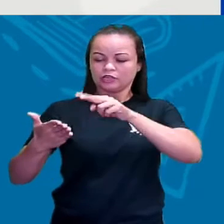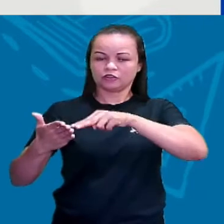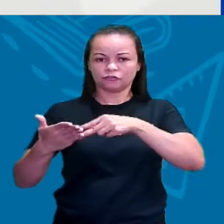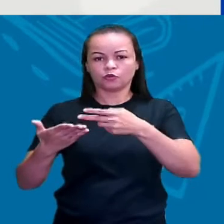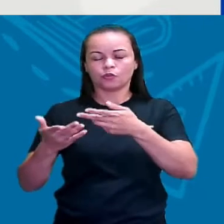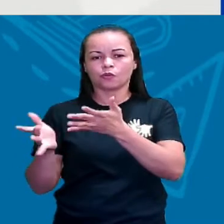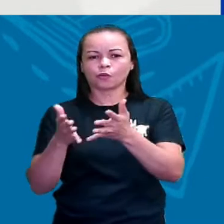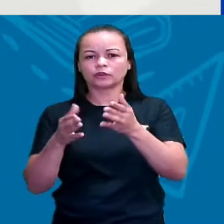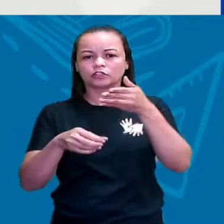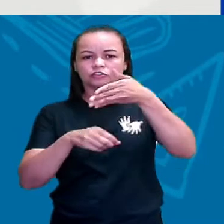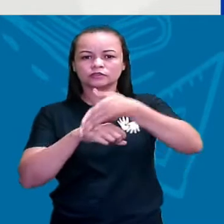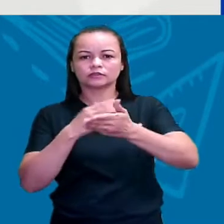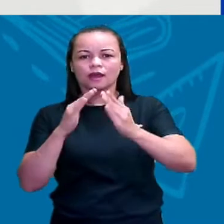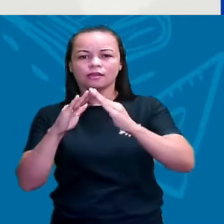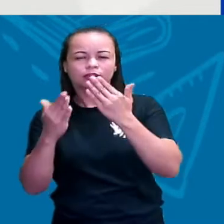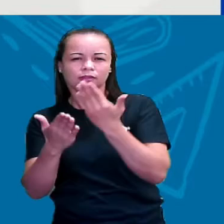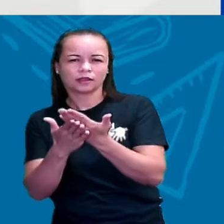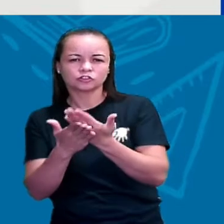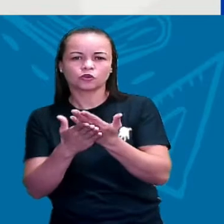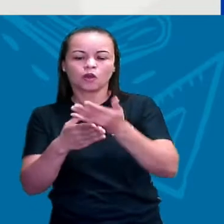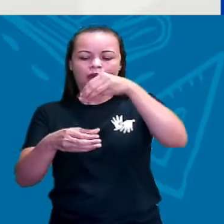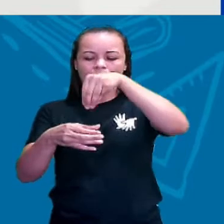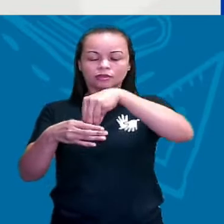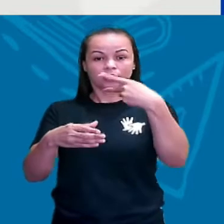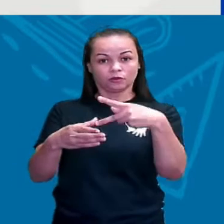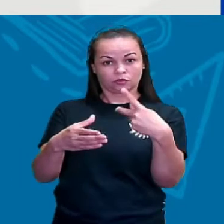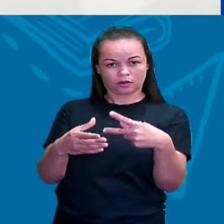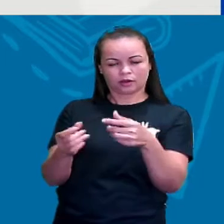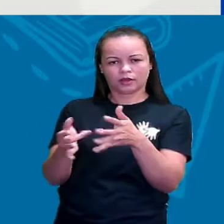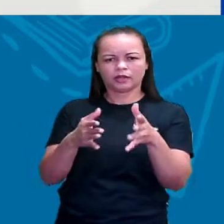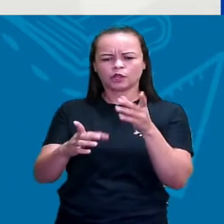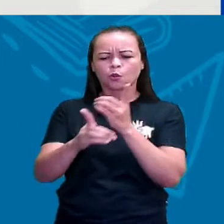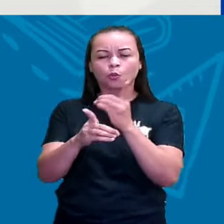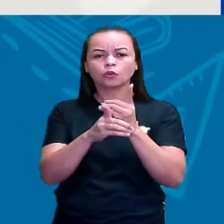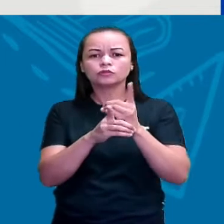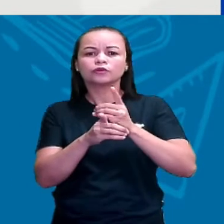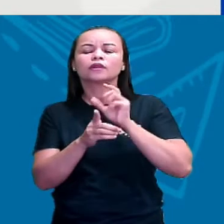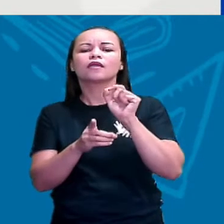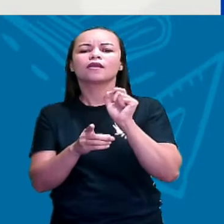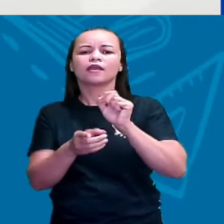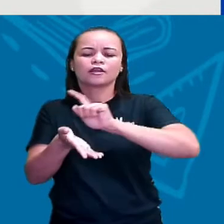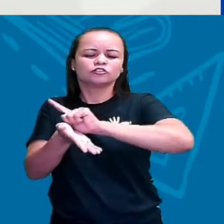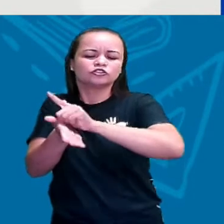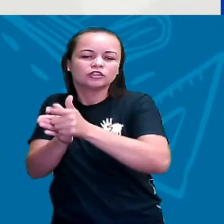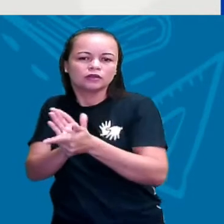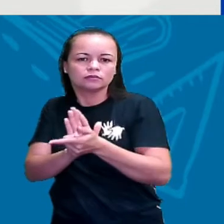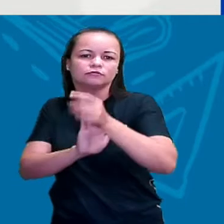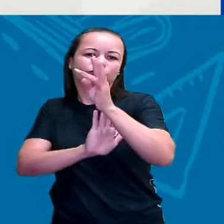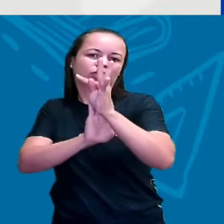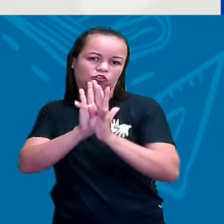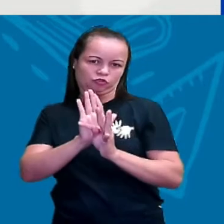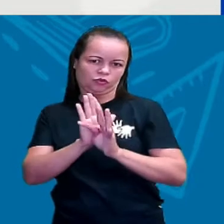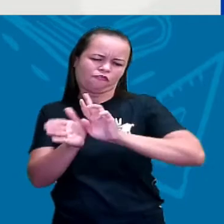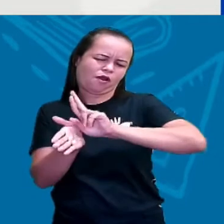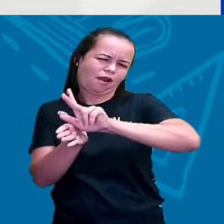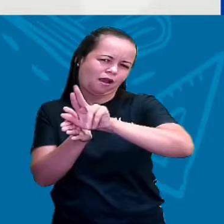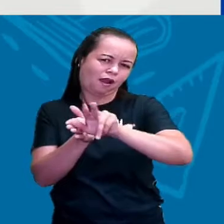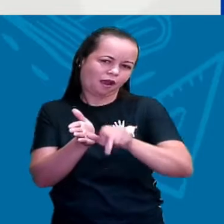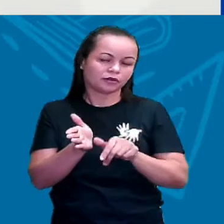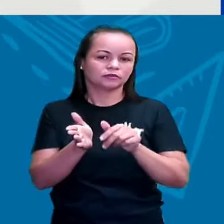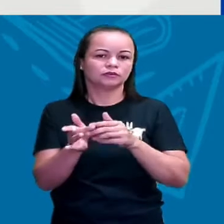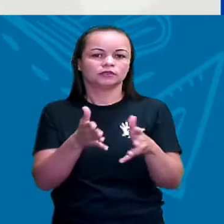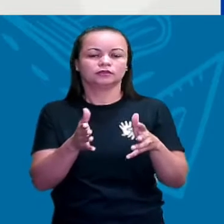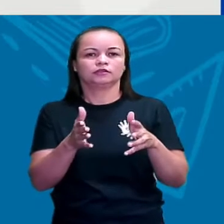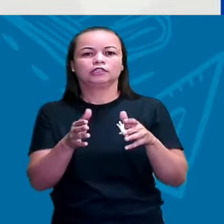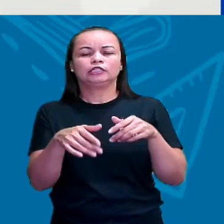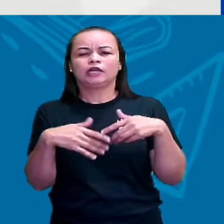escola, dentro dele a gente encontra vários textos, tá certo? Vários gêneros textuais. E aí a gente vai fazendo